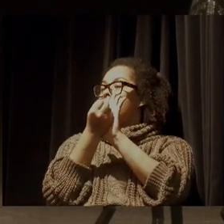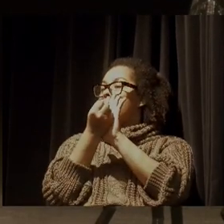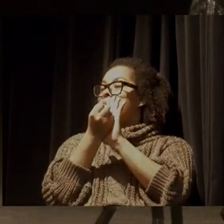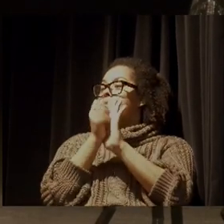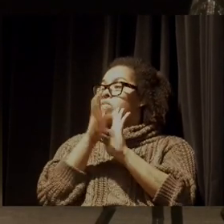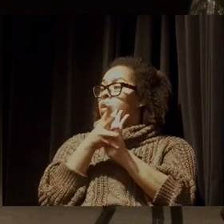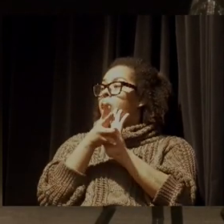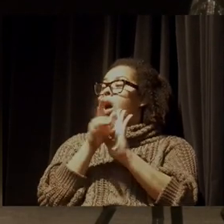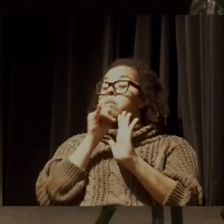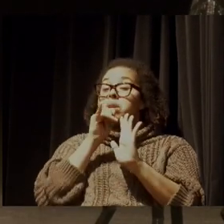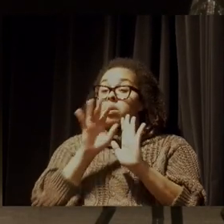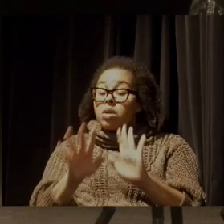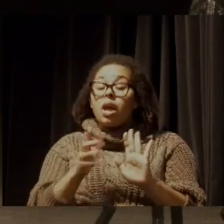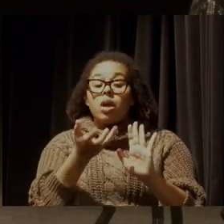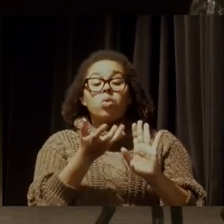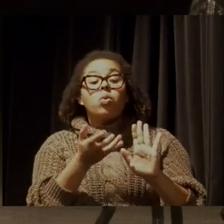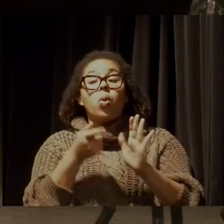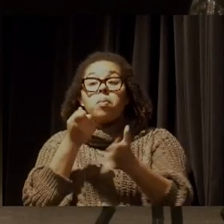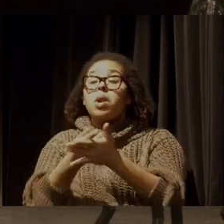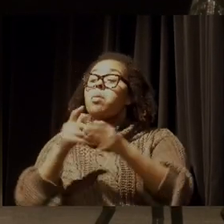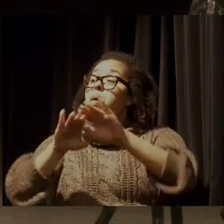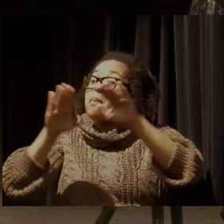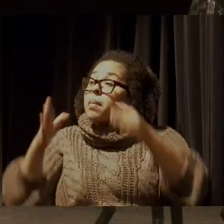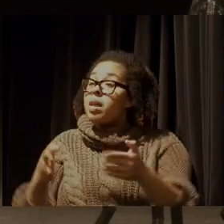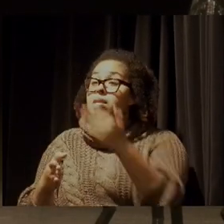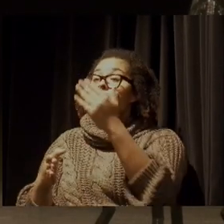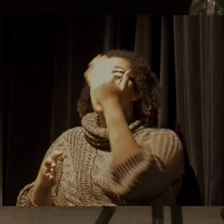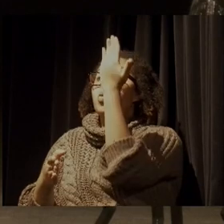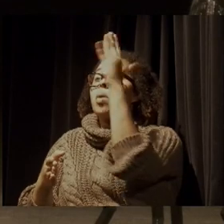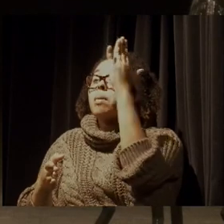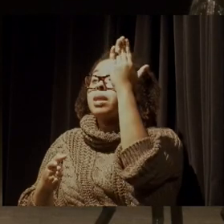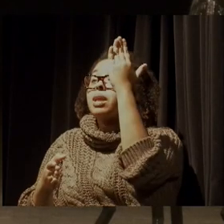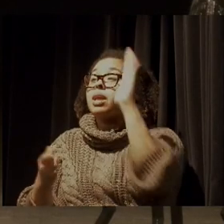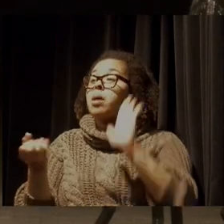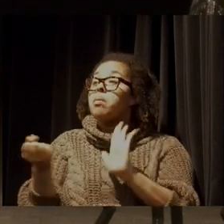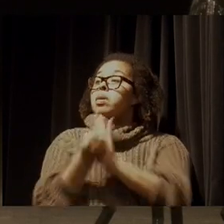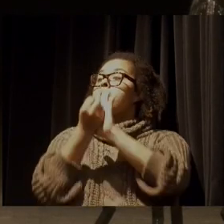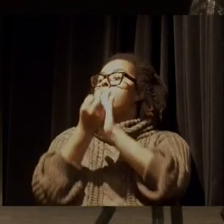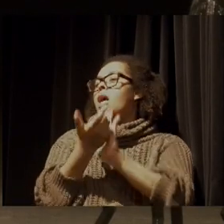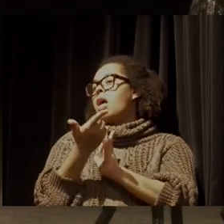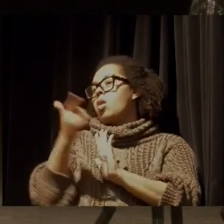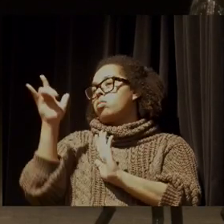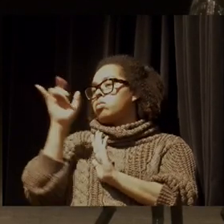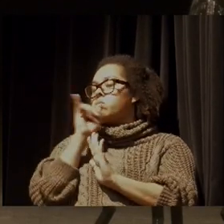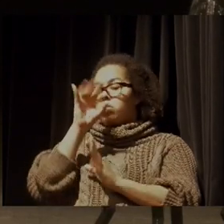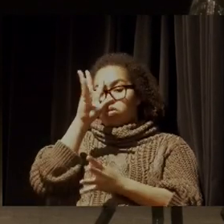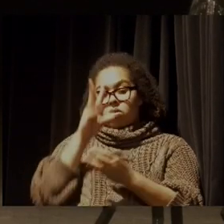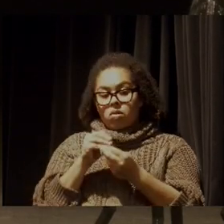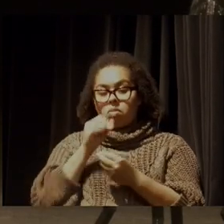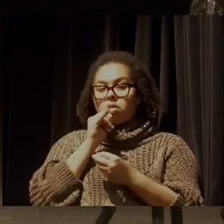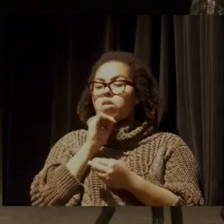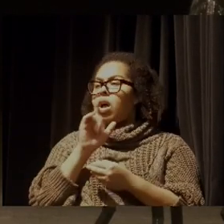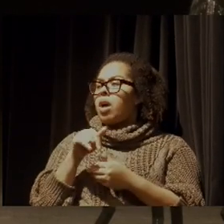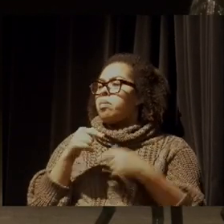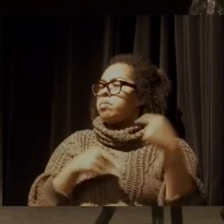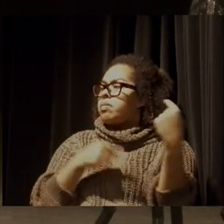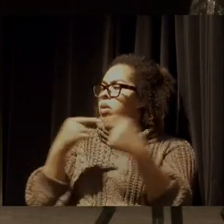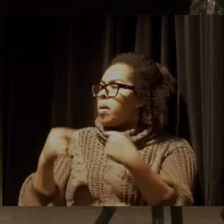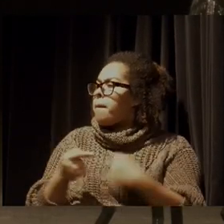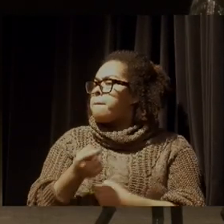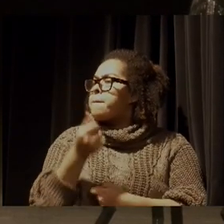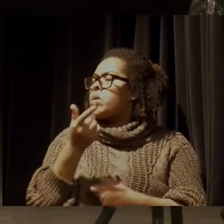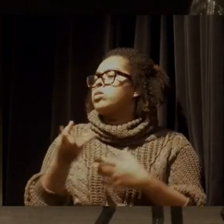política. Então, por exemplo, quando se fala no consumo, eu acho que a gente está usando muito pouco o poder político do